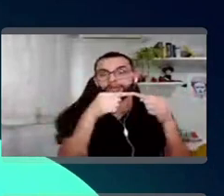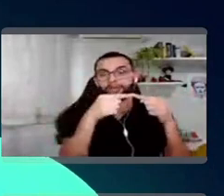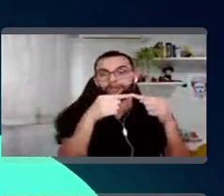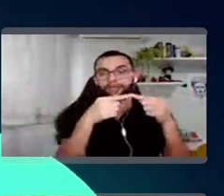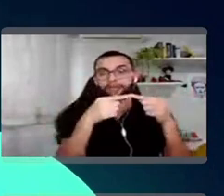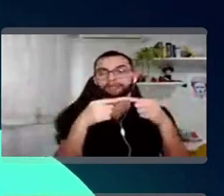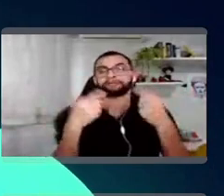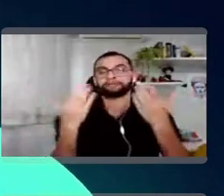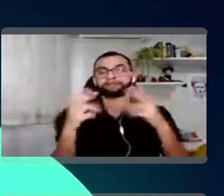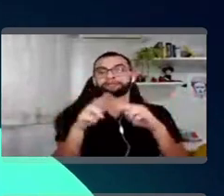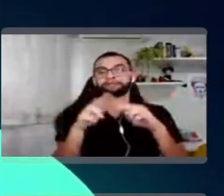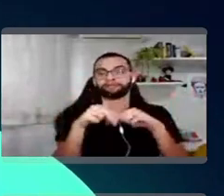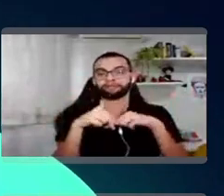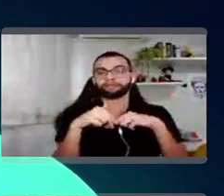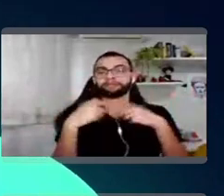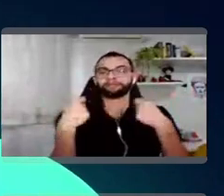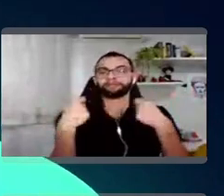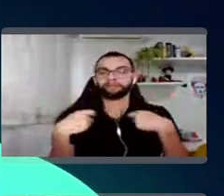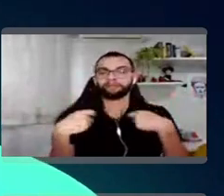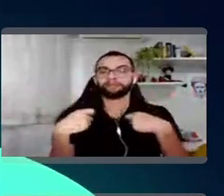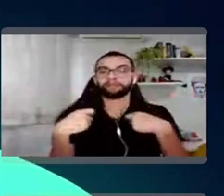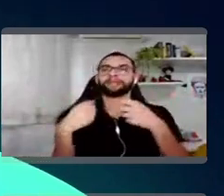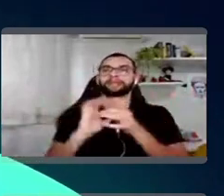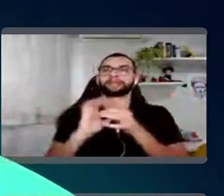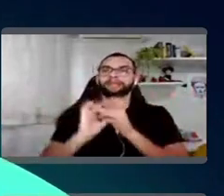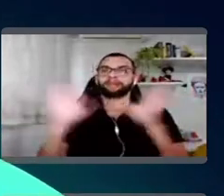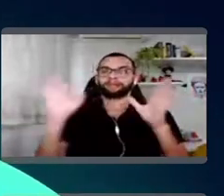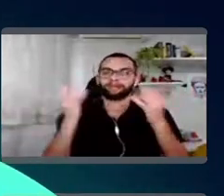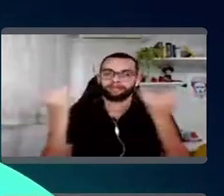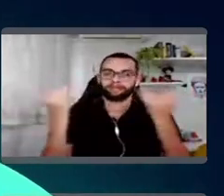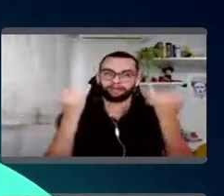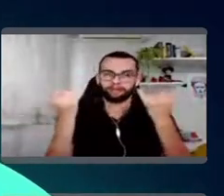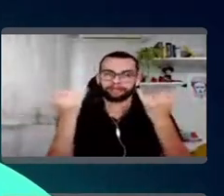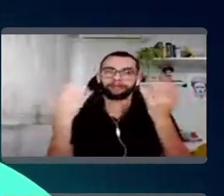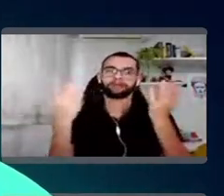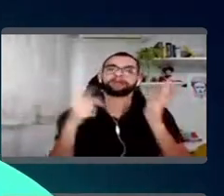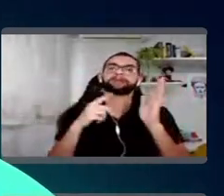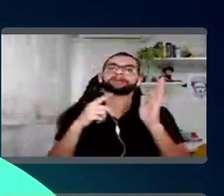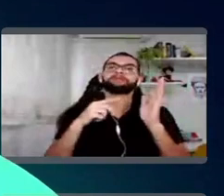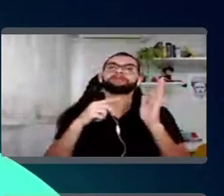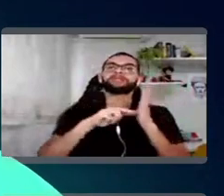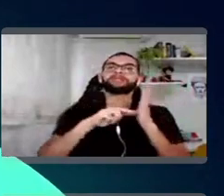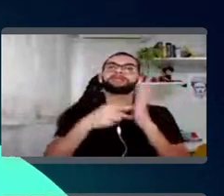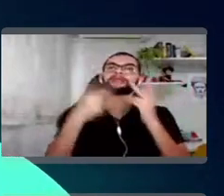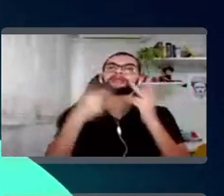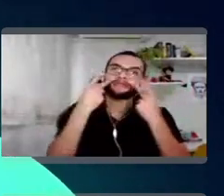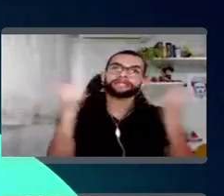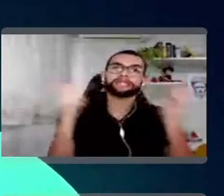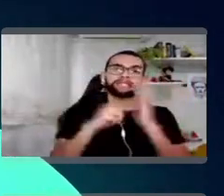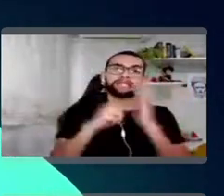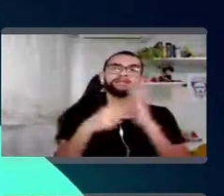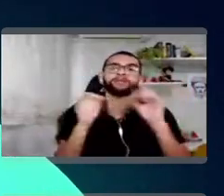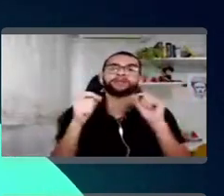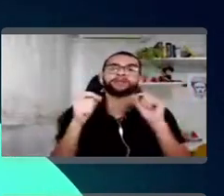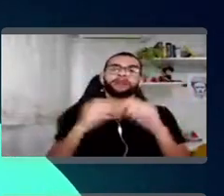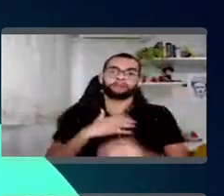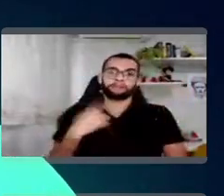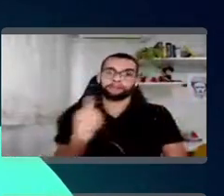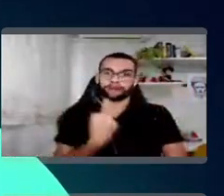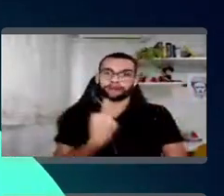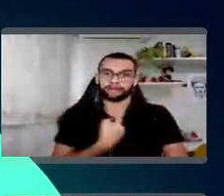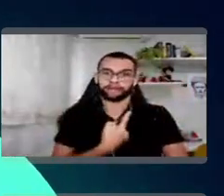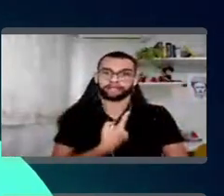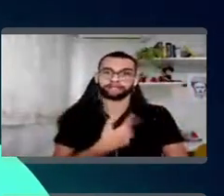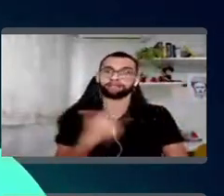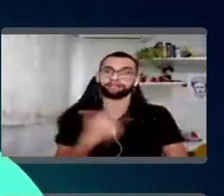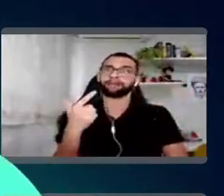Então, aí vem a parte da gente democratizar a informação, né? O que é a visita para a gente, né? Não sei, né? Não tem certo